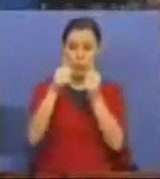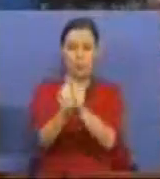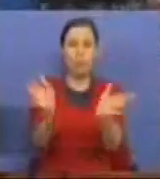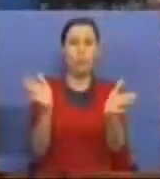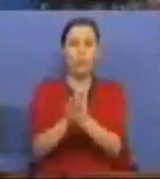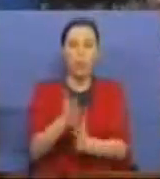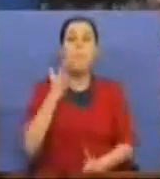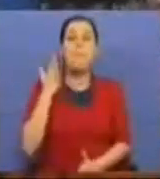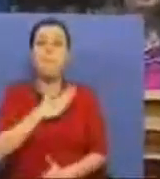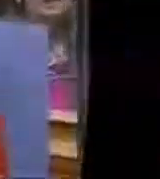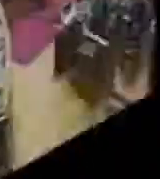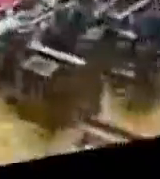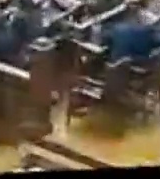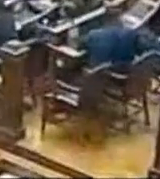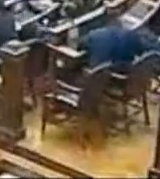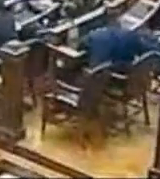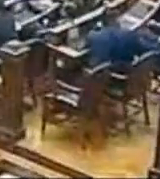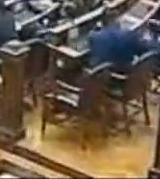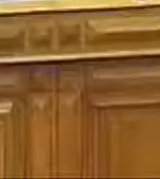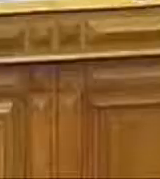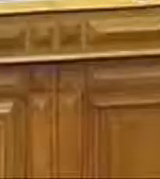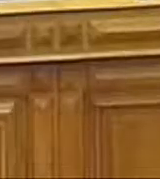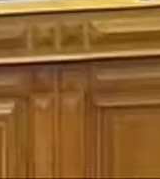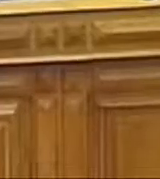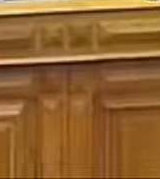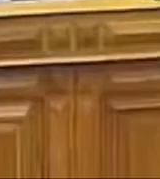todas, pelo menos em pé de igualdade... Sr. Primeiro-Ministro.